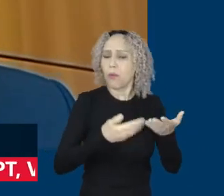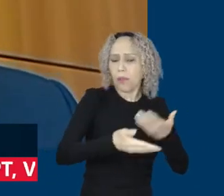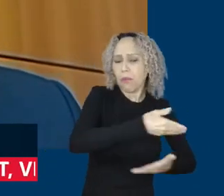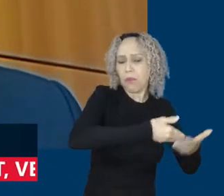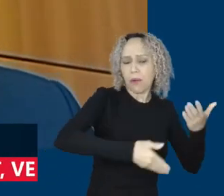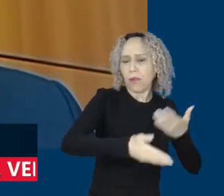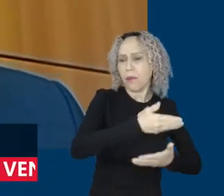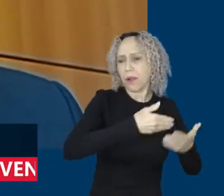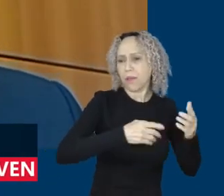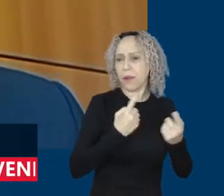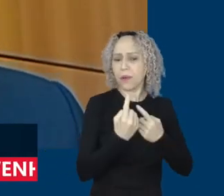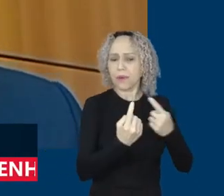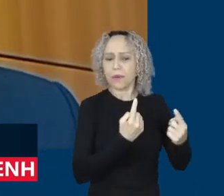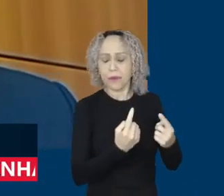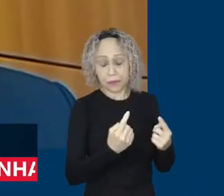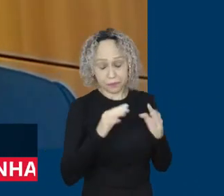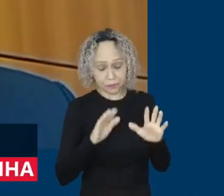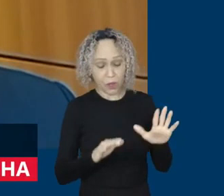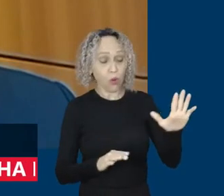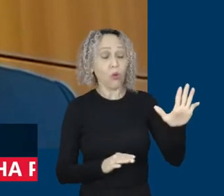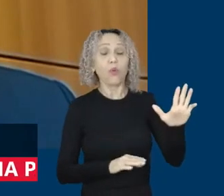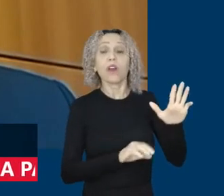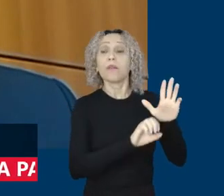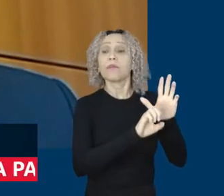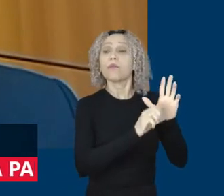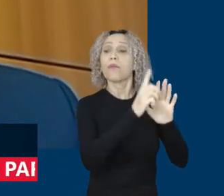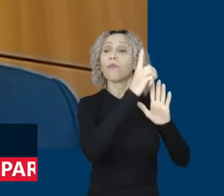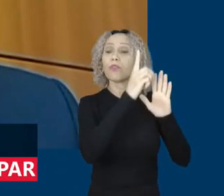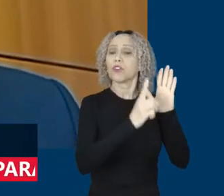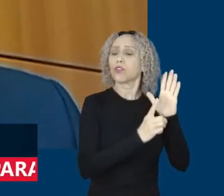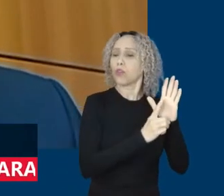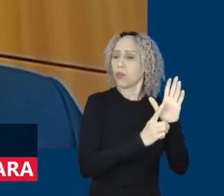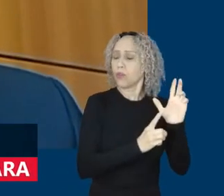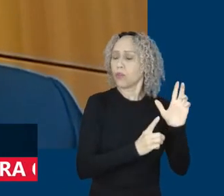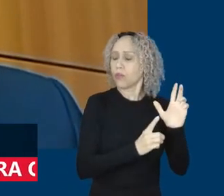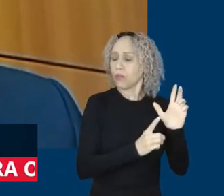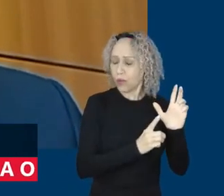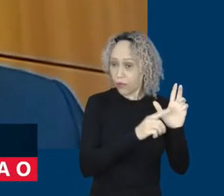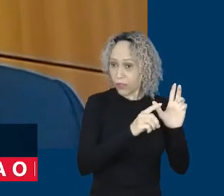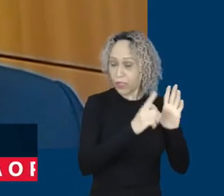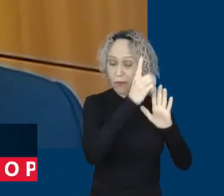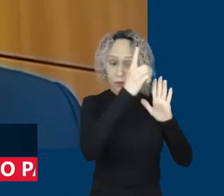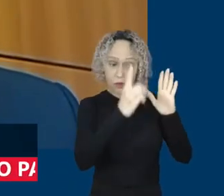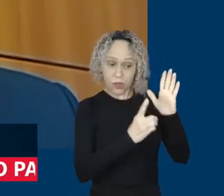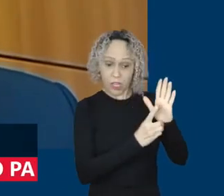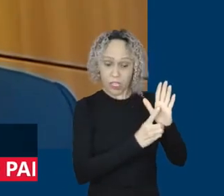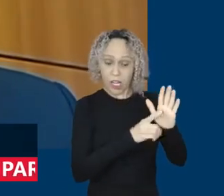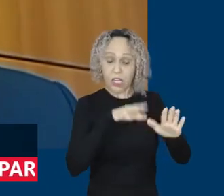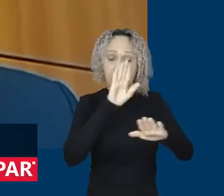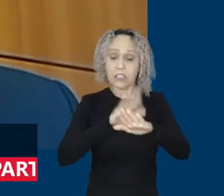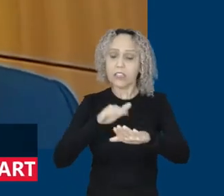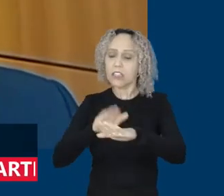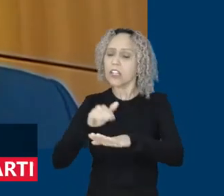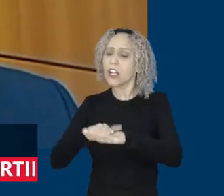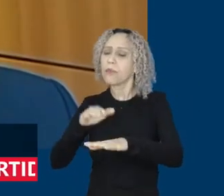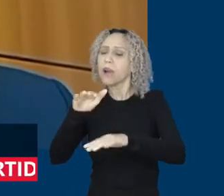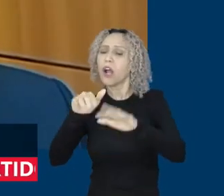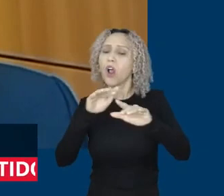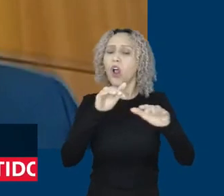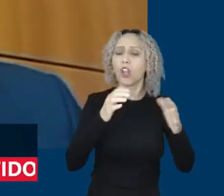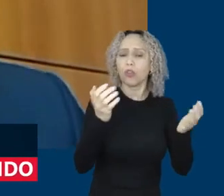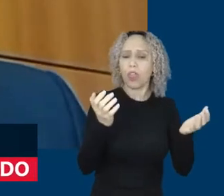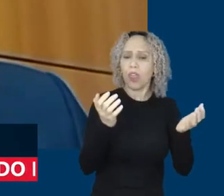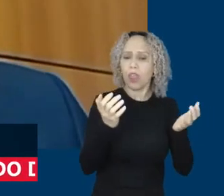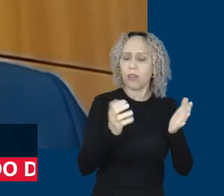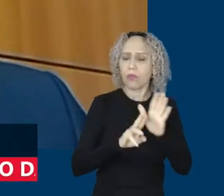chamando os trabalhadores, empresários e o próprio governo para discutir as questões trabalhistas. Nós queremos,